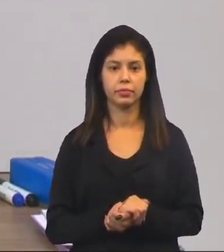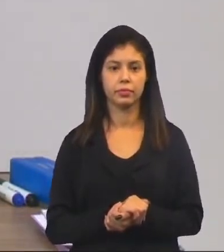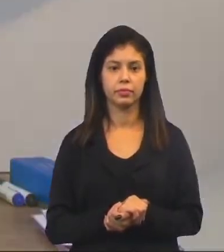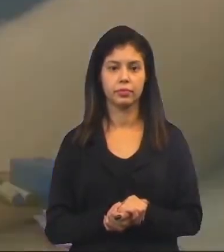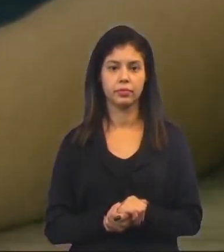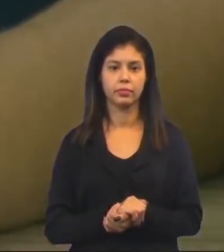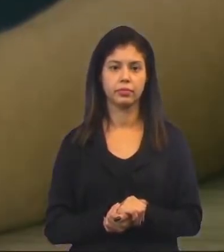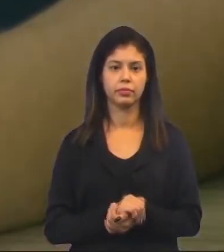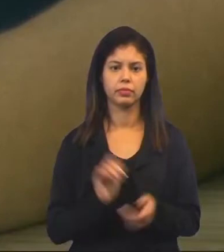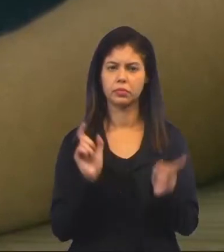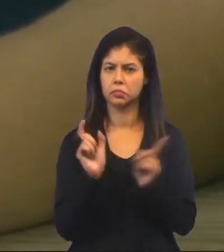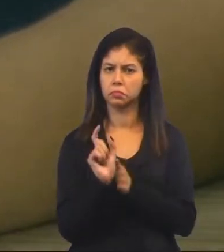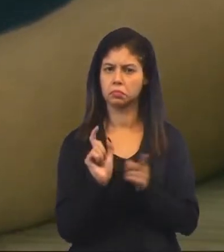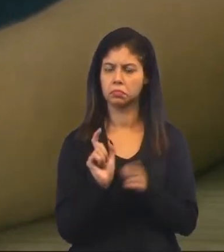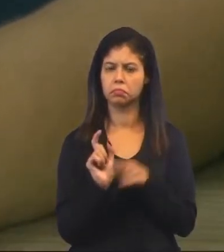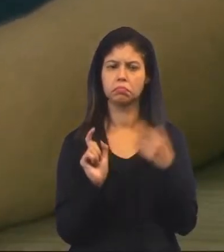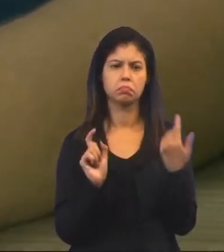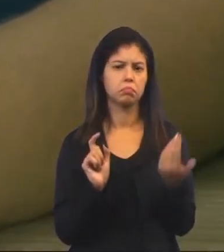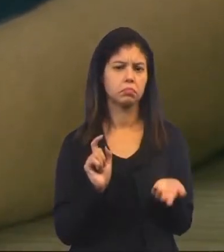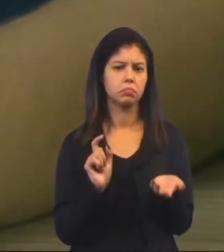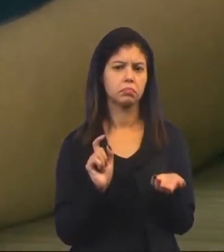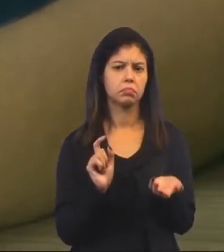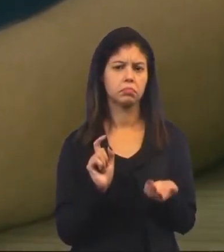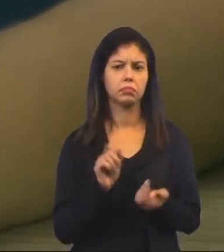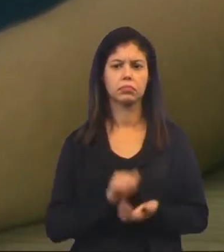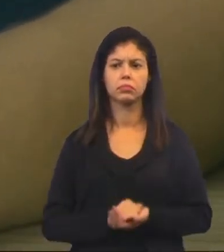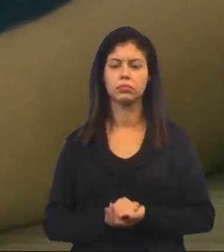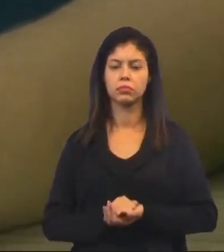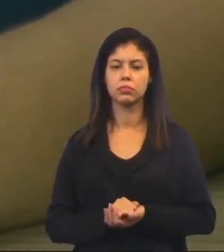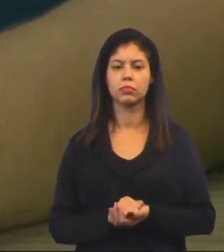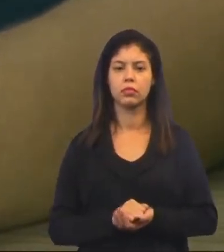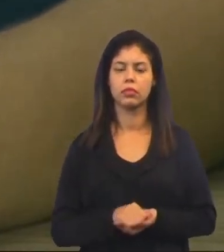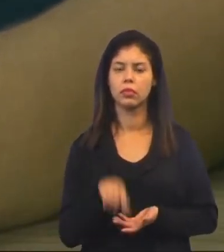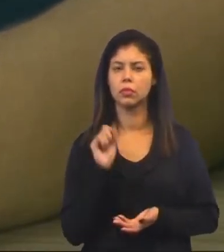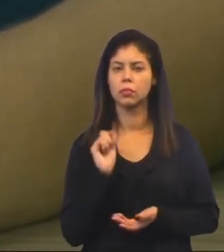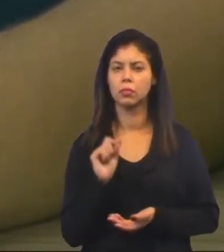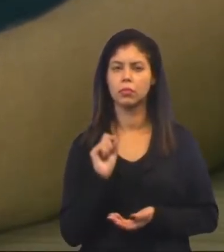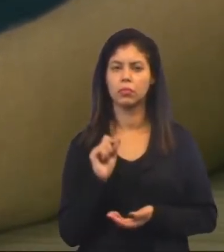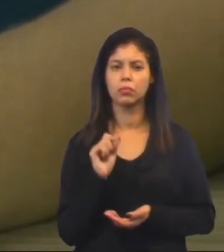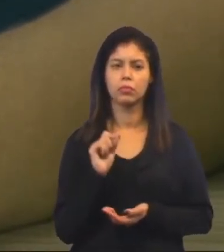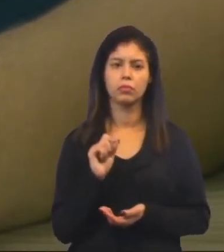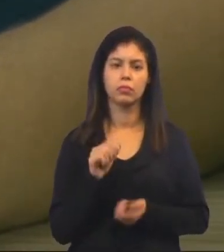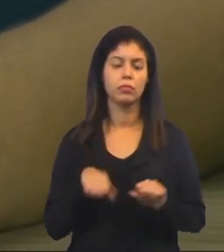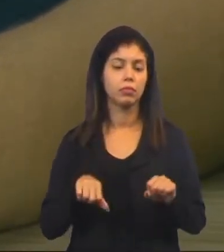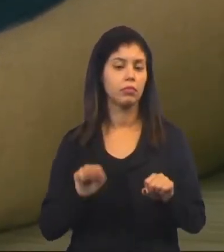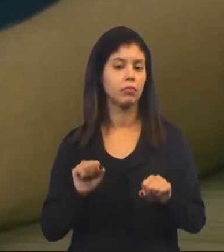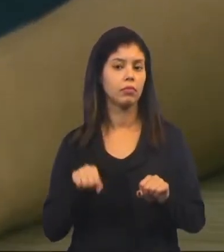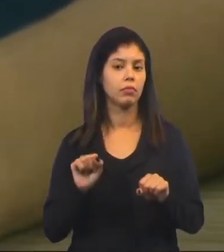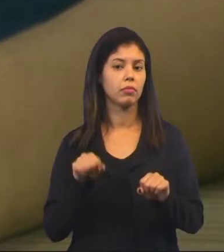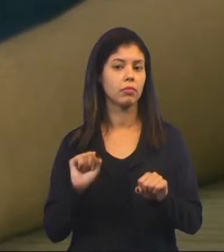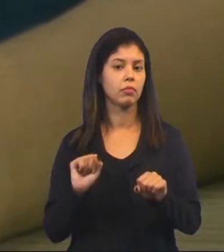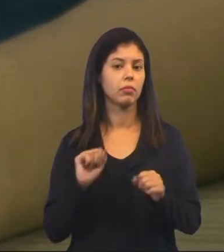Que palavra é esta, hein? O que que tinha em cima da moto?